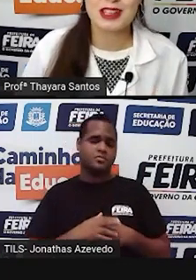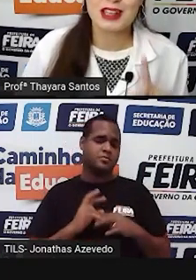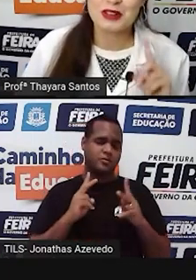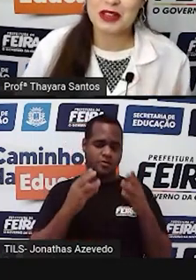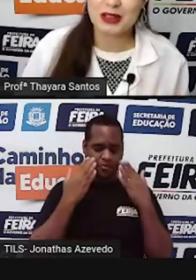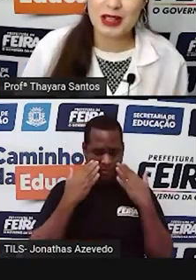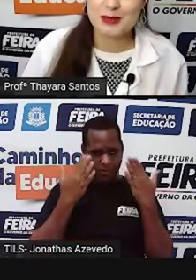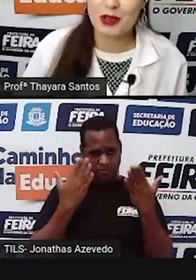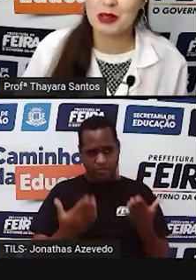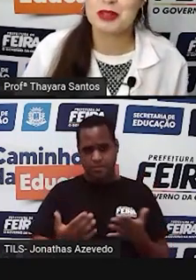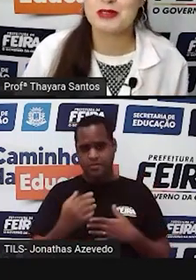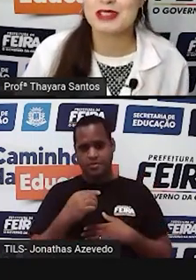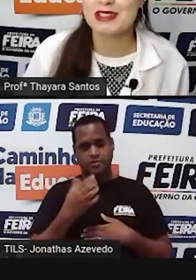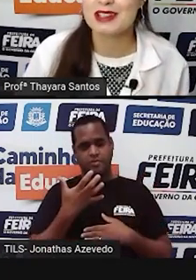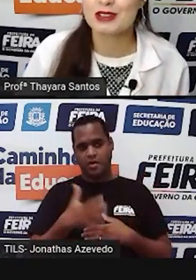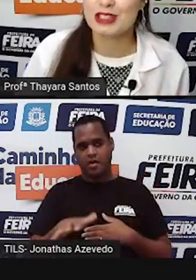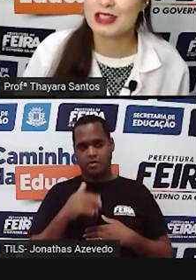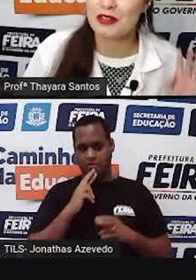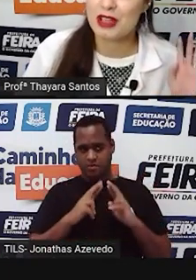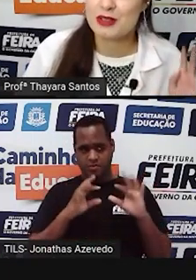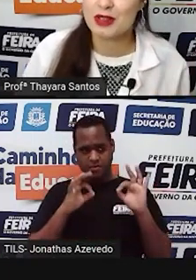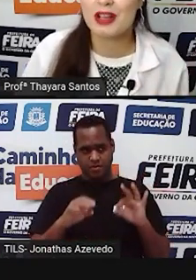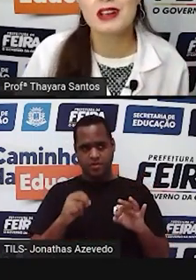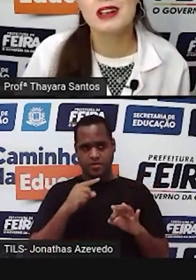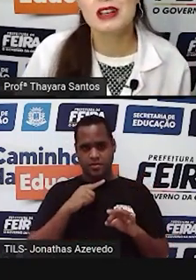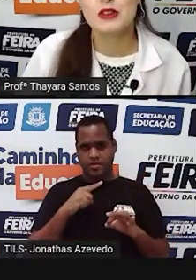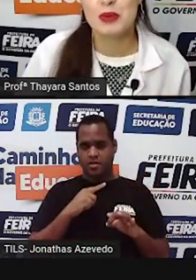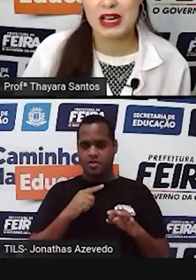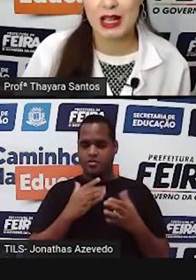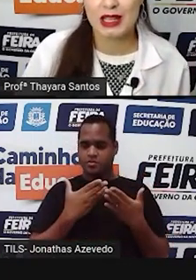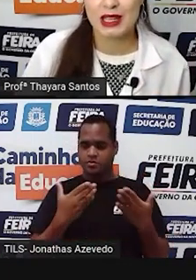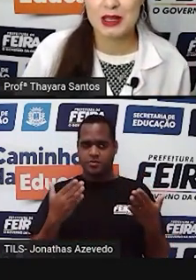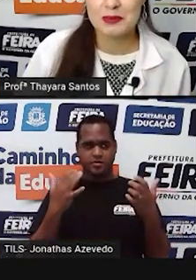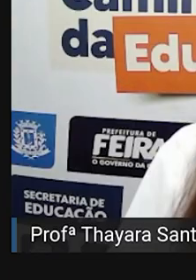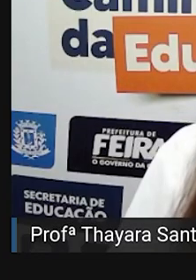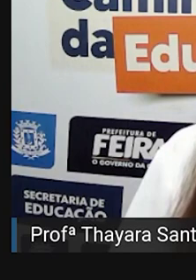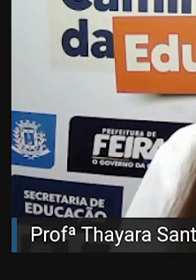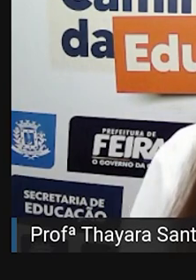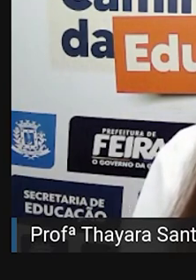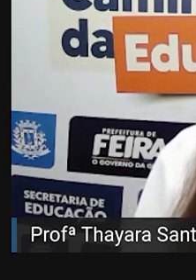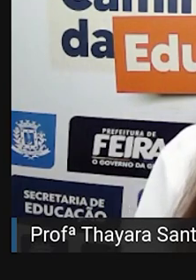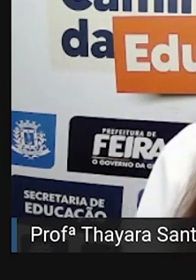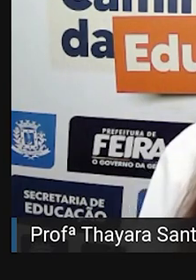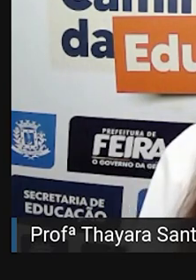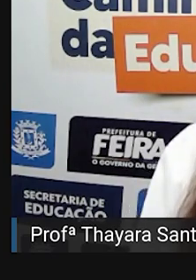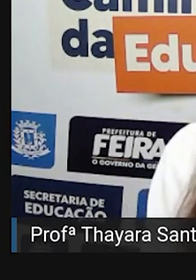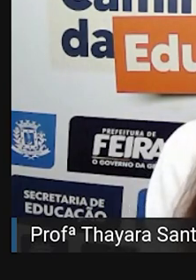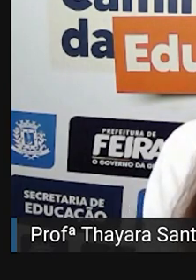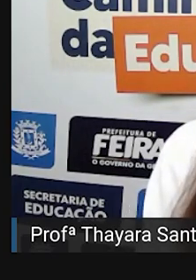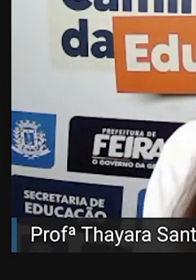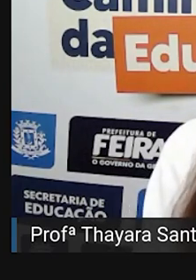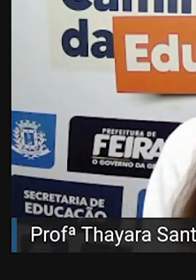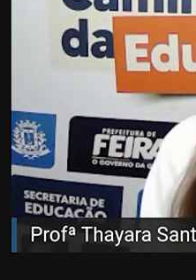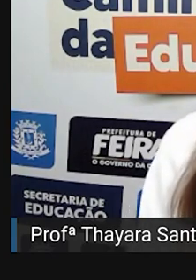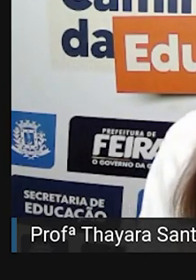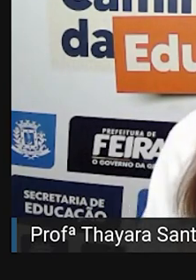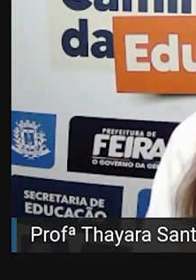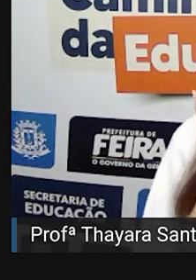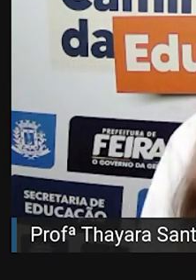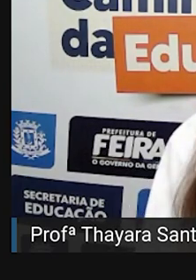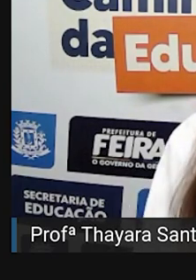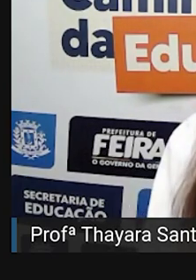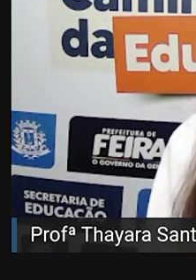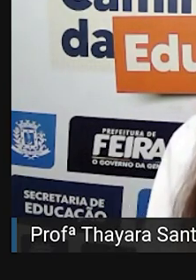as questões aqui, que eu não quero dar spoiler para vocês, não. A gente já fez uma. Vou parar aqui. Então, eu espero que vocês se divirtam aí no joguinho.